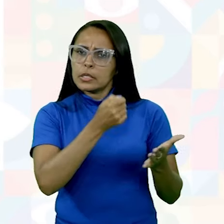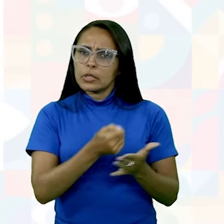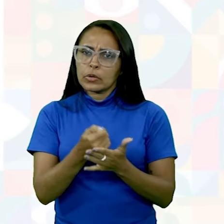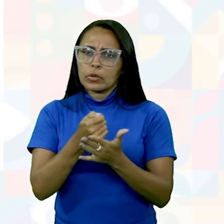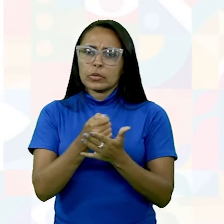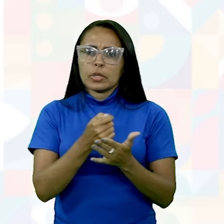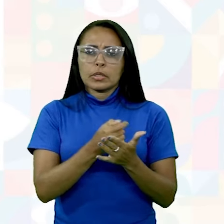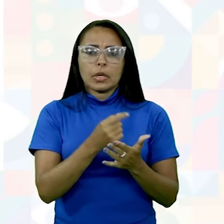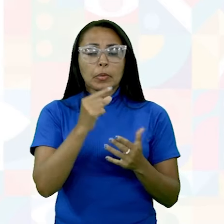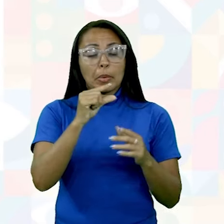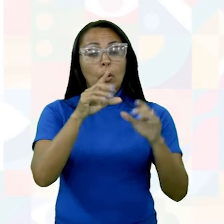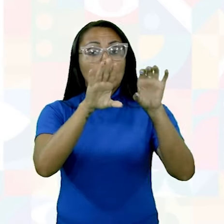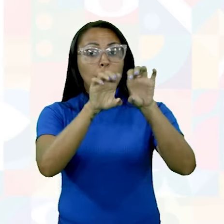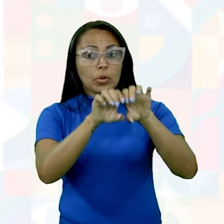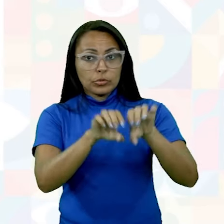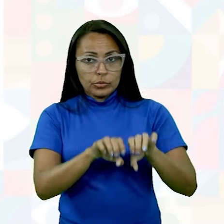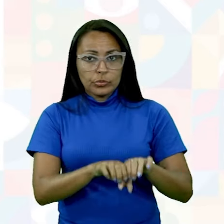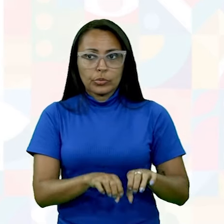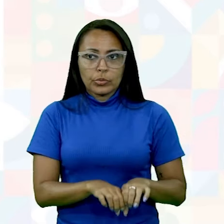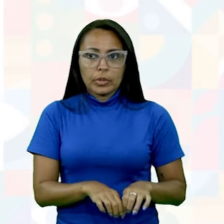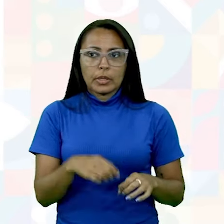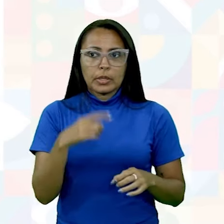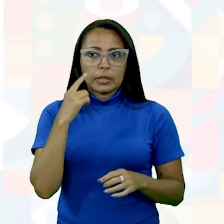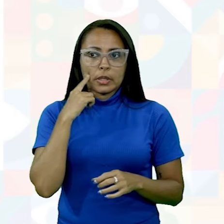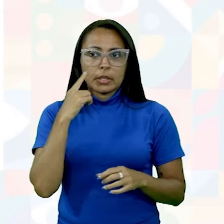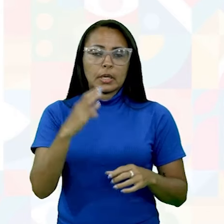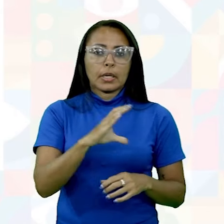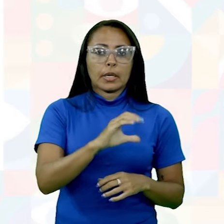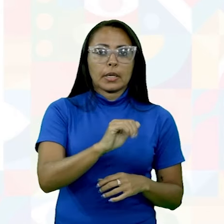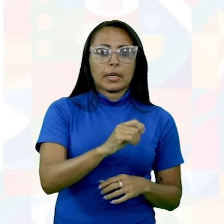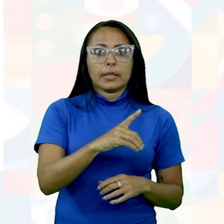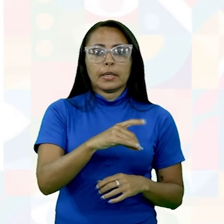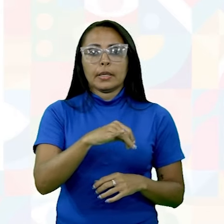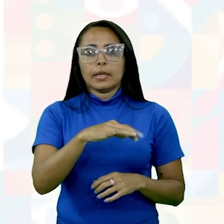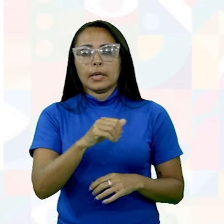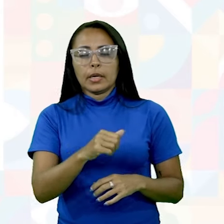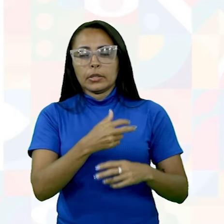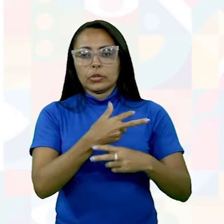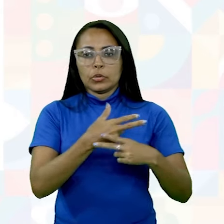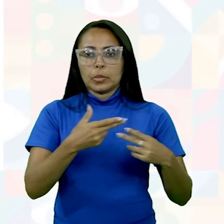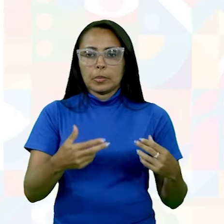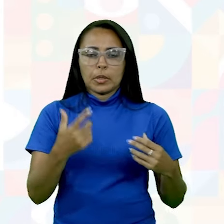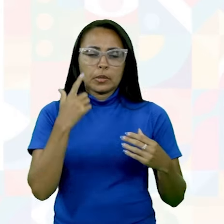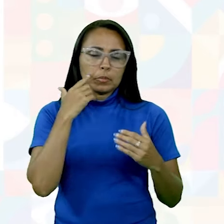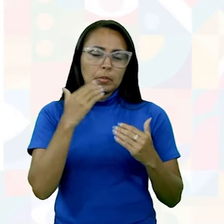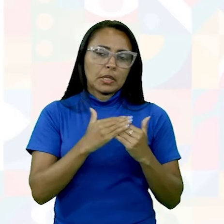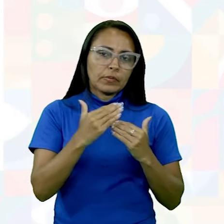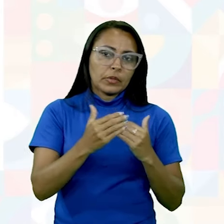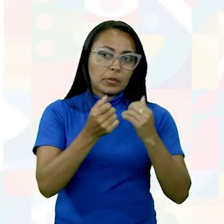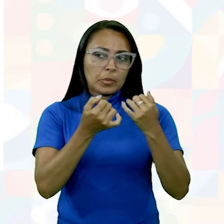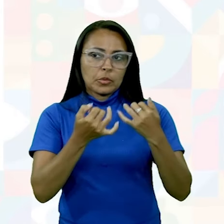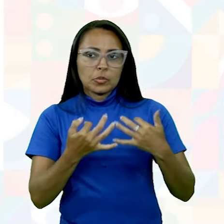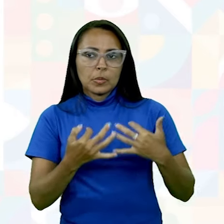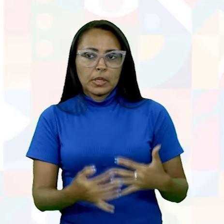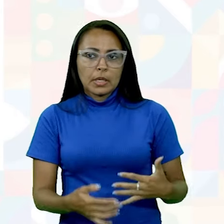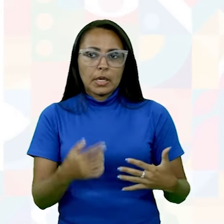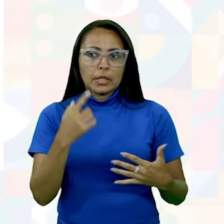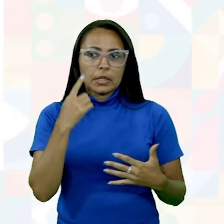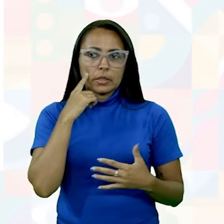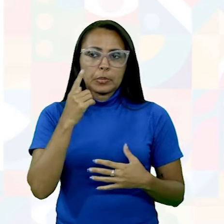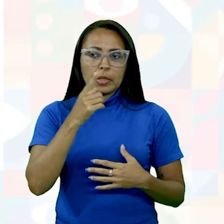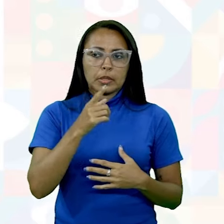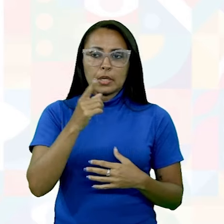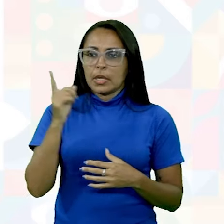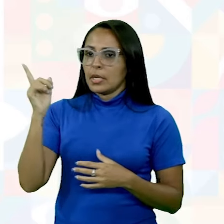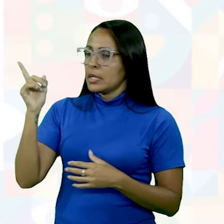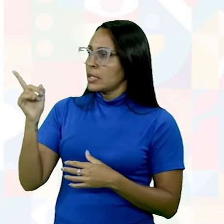menor que seja uma estrutura chamada cadeia de suprimentos. Mais à frente, nós fazemos um destaque, colocando entre esses